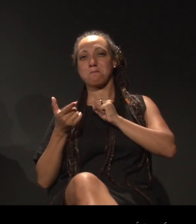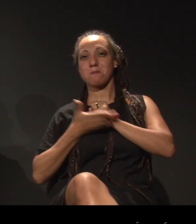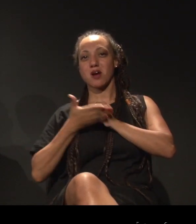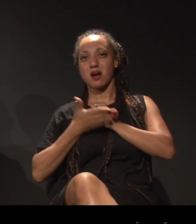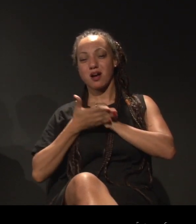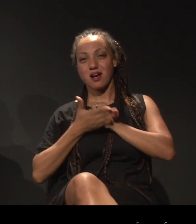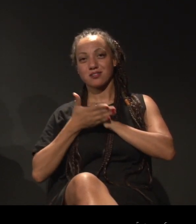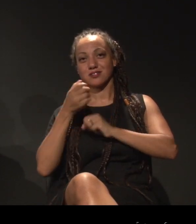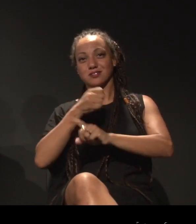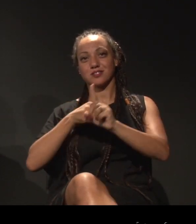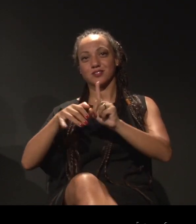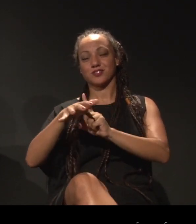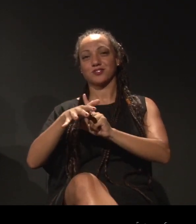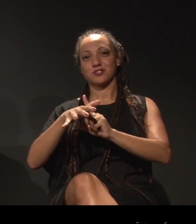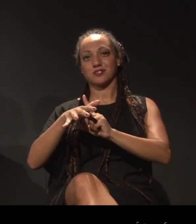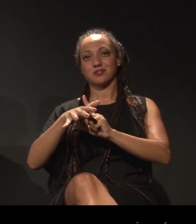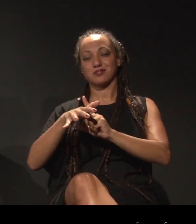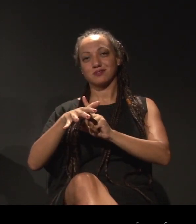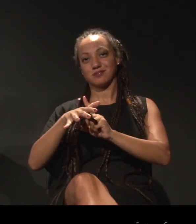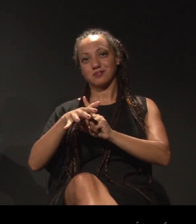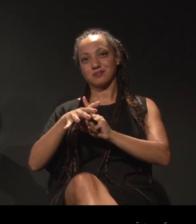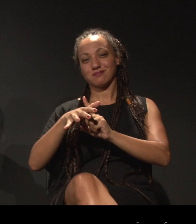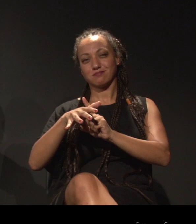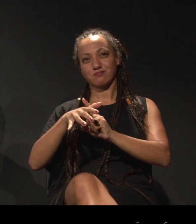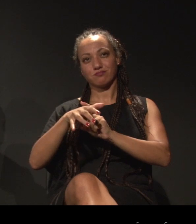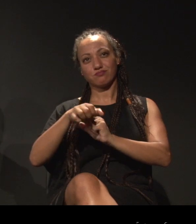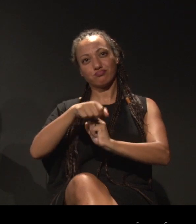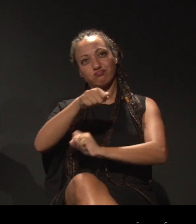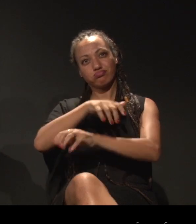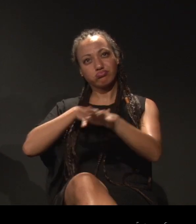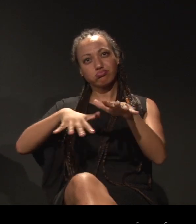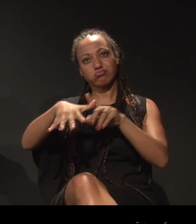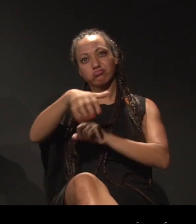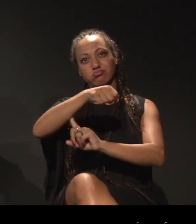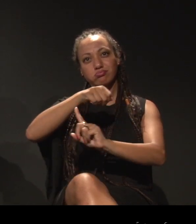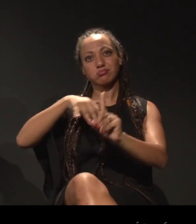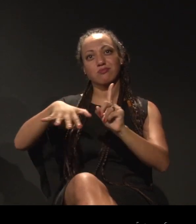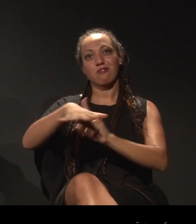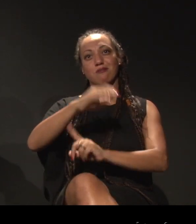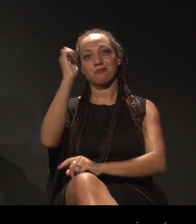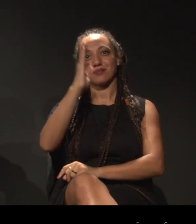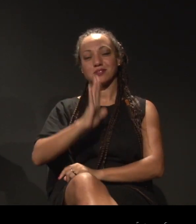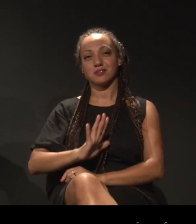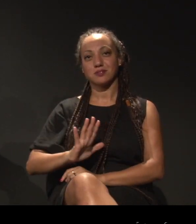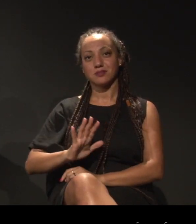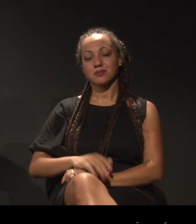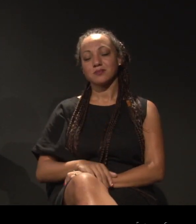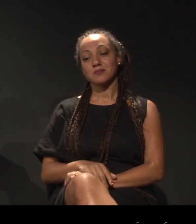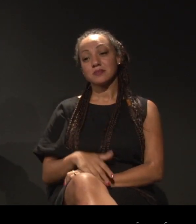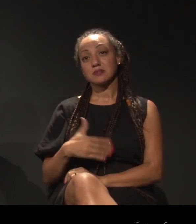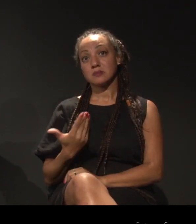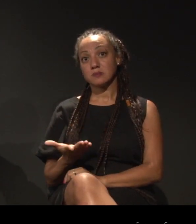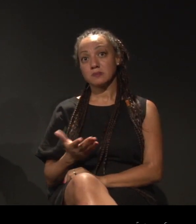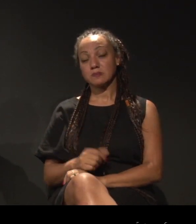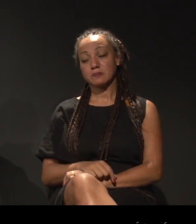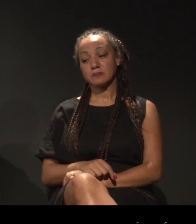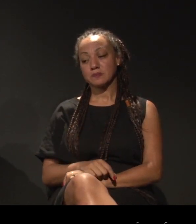da sociedade, desse tecido social chamado do Brasil. Então,